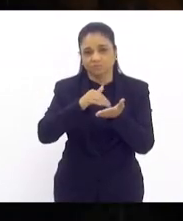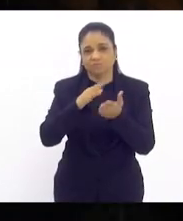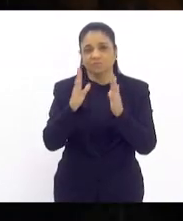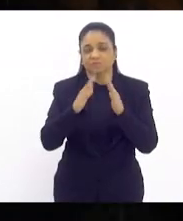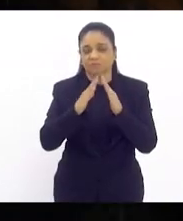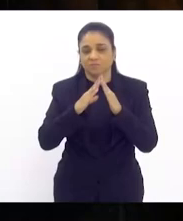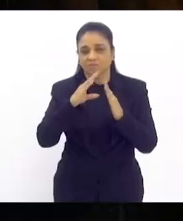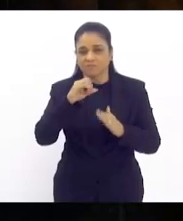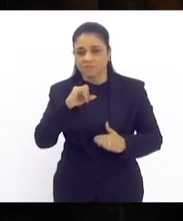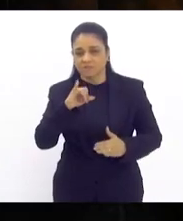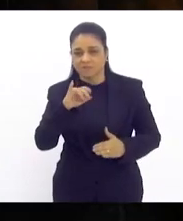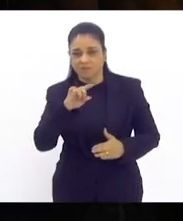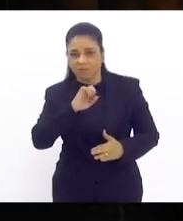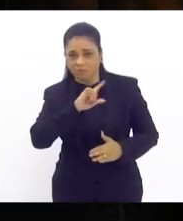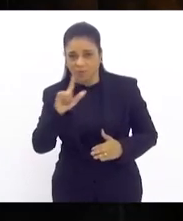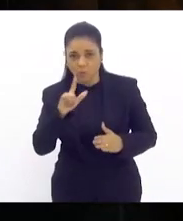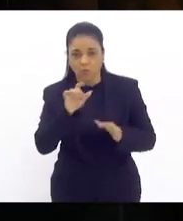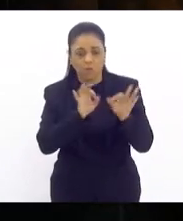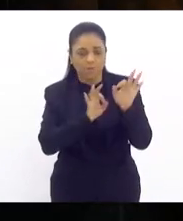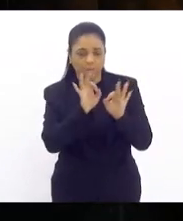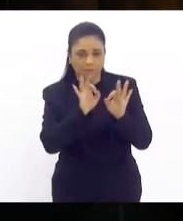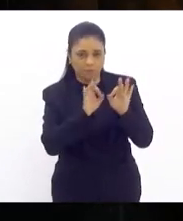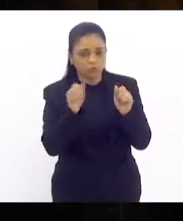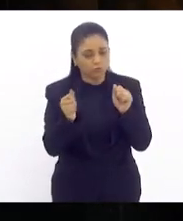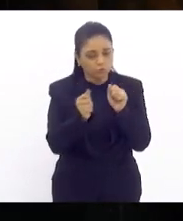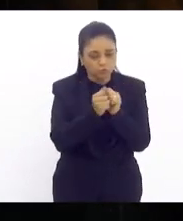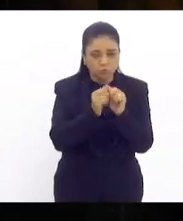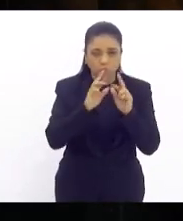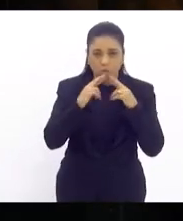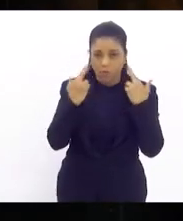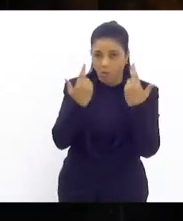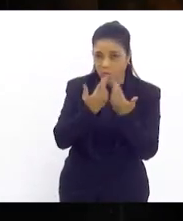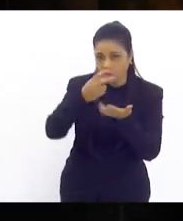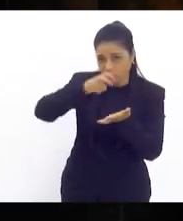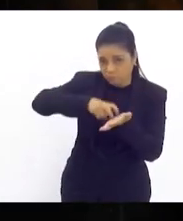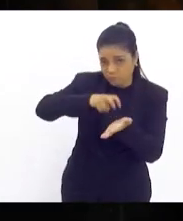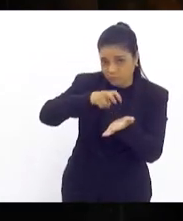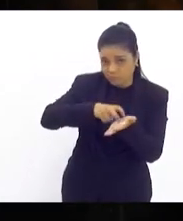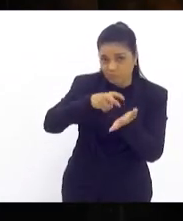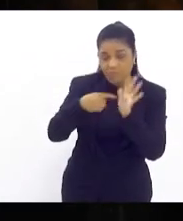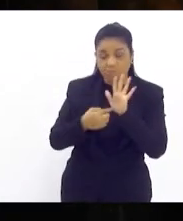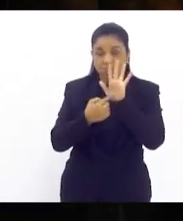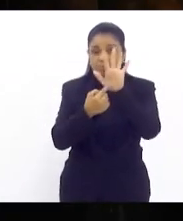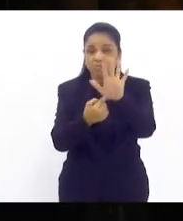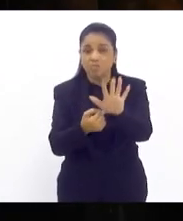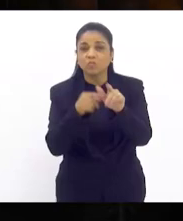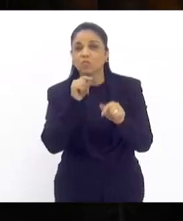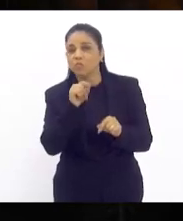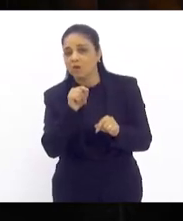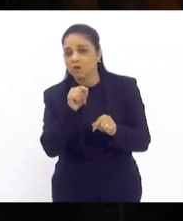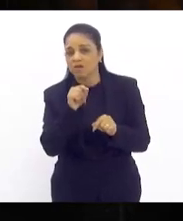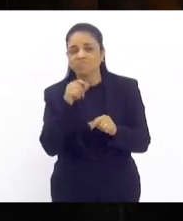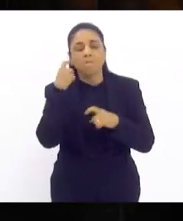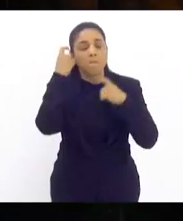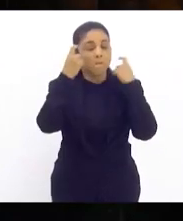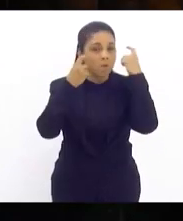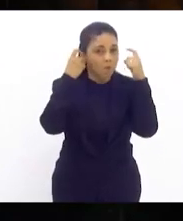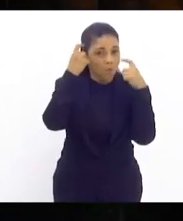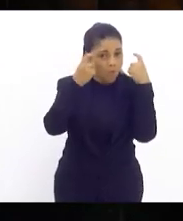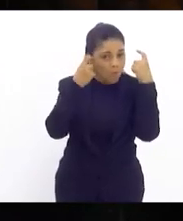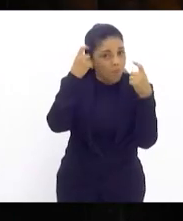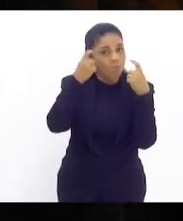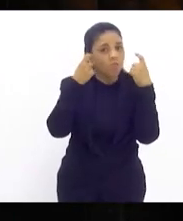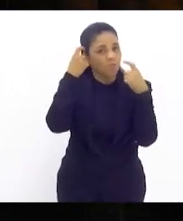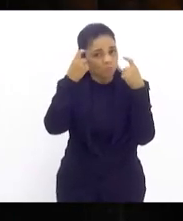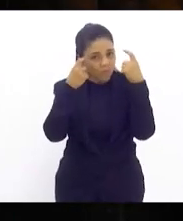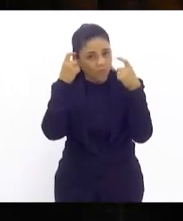e também de planejamento estiveram conosco mais cedo apresentando aí um cenário preocupante com relação